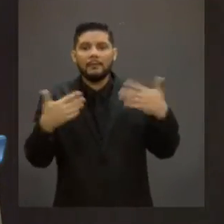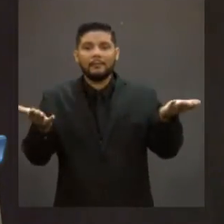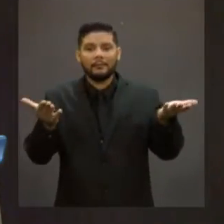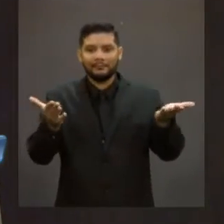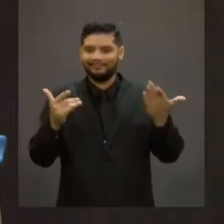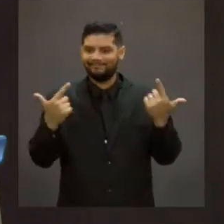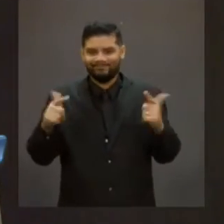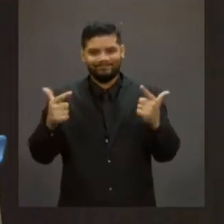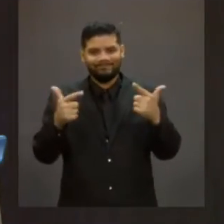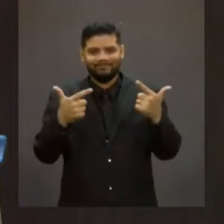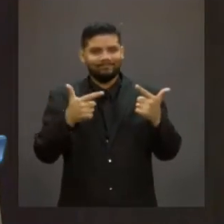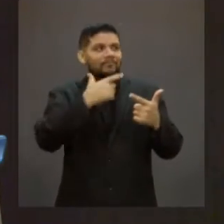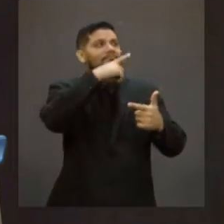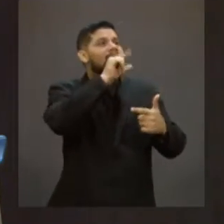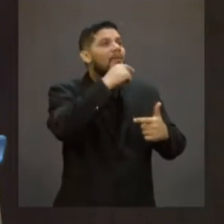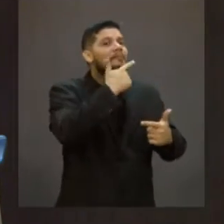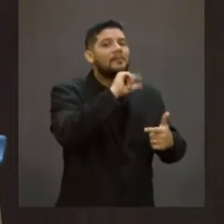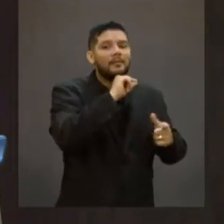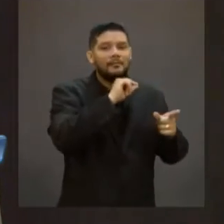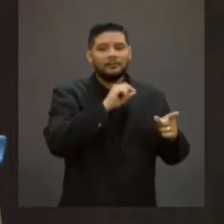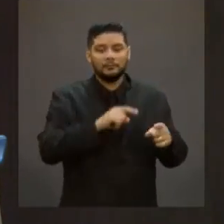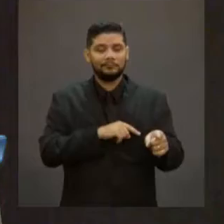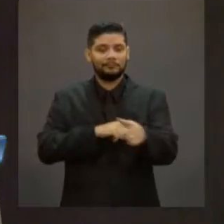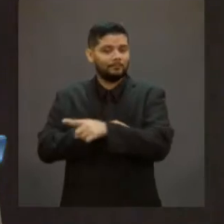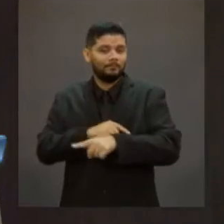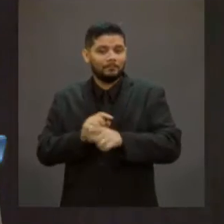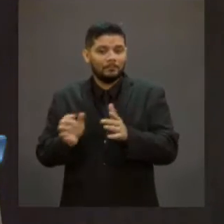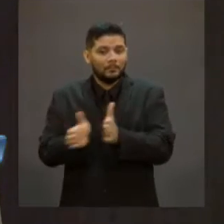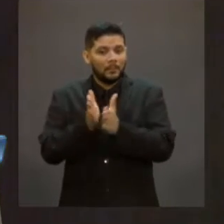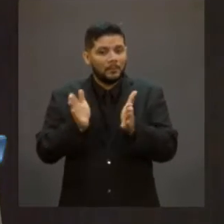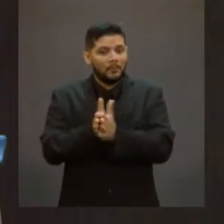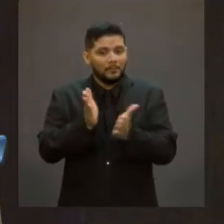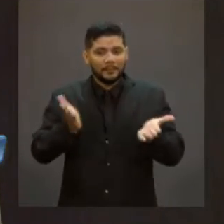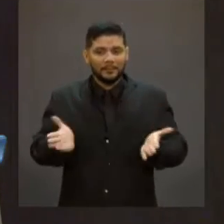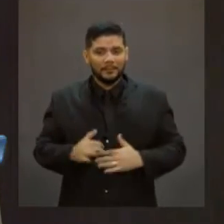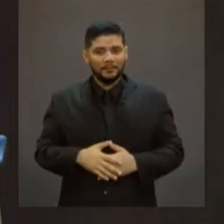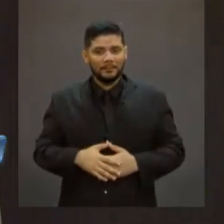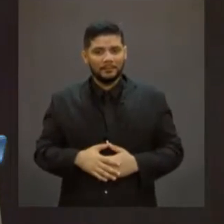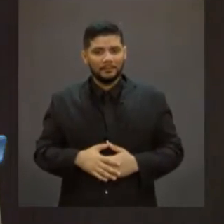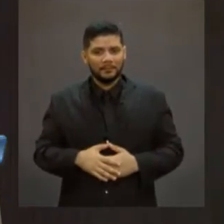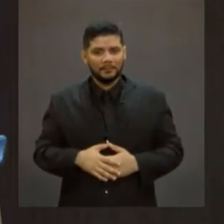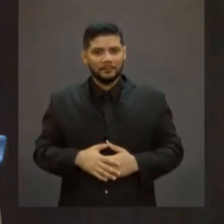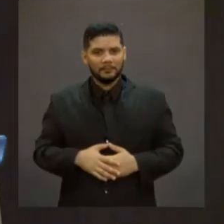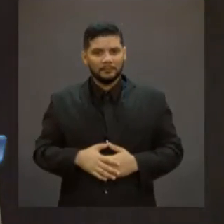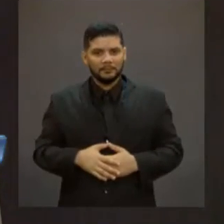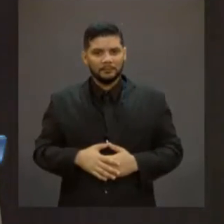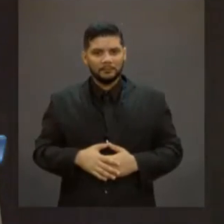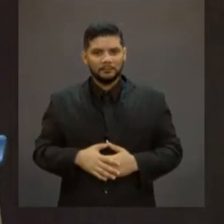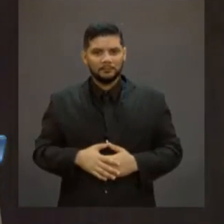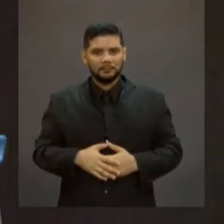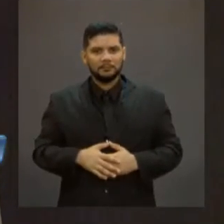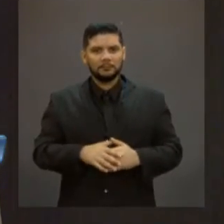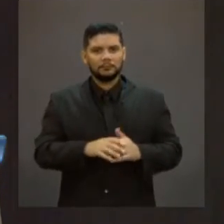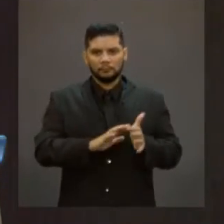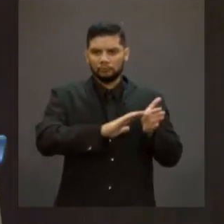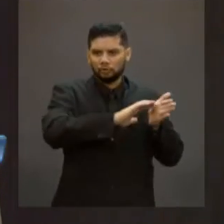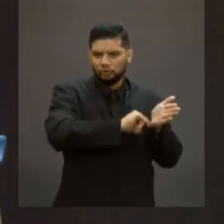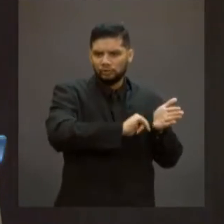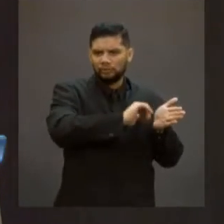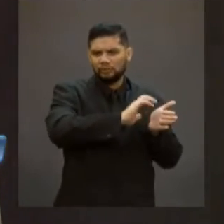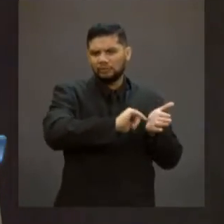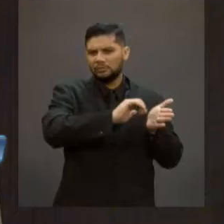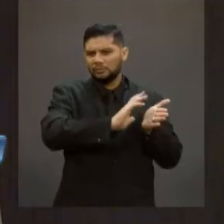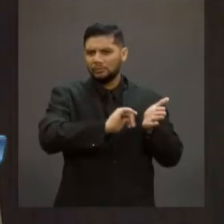serviço faltará ao mais vulnerável. Veja, destruir, como vem sendo paulatinamente, destruir da Seguridade